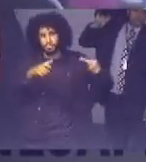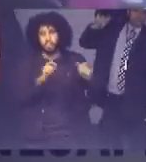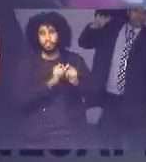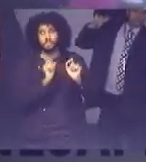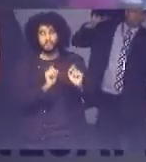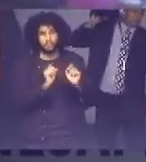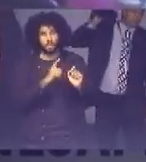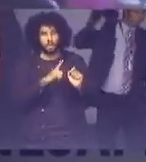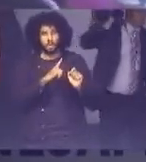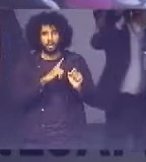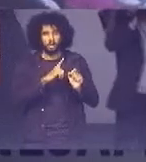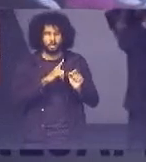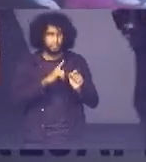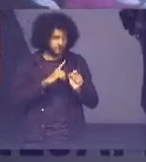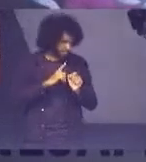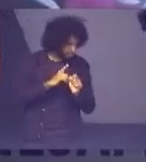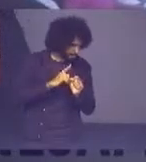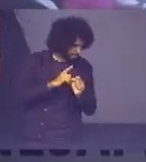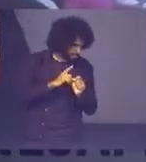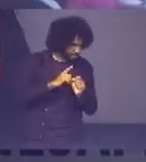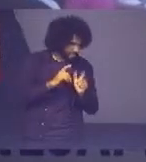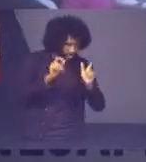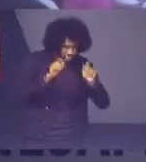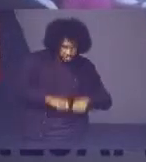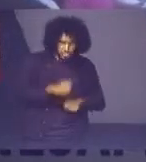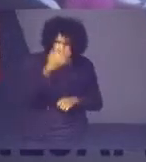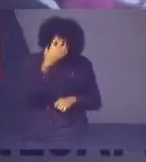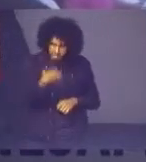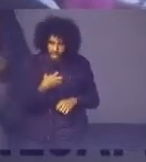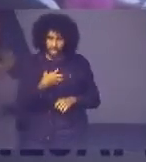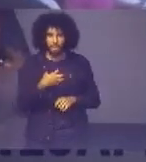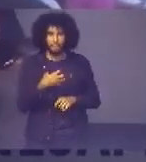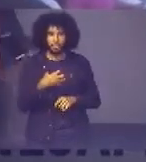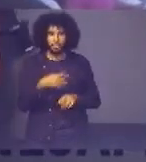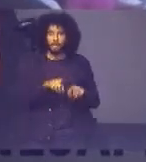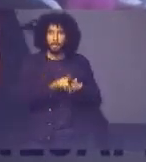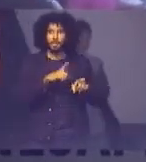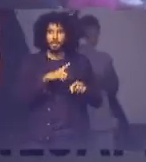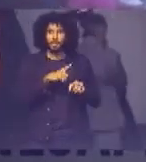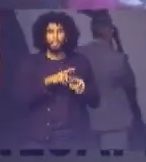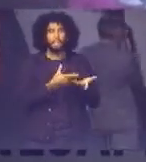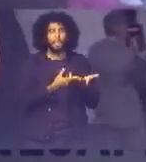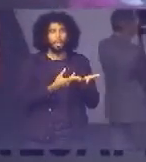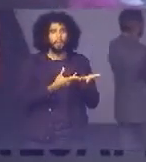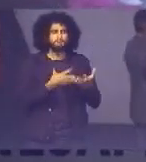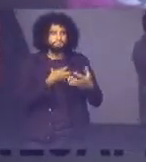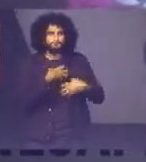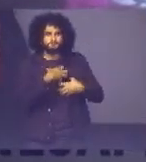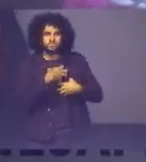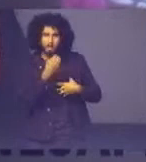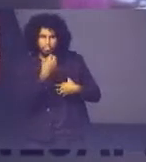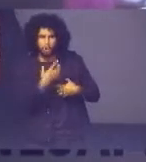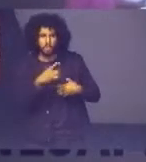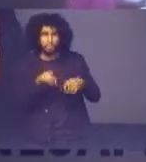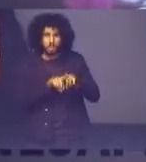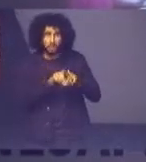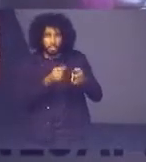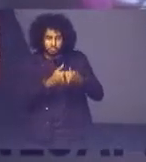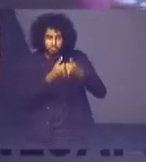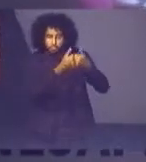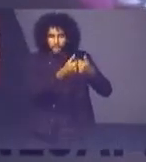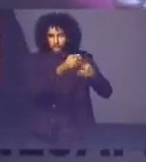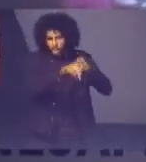a prestação judicial seja célebre, ela possa ter mais acolhida, ela possa chegar próximo à